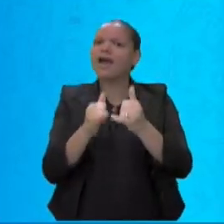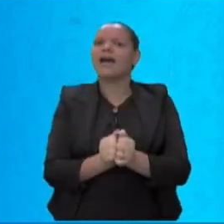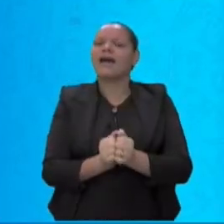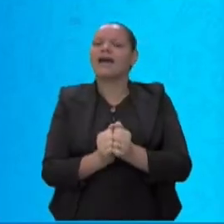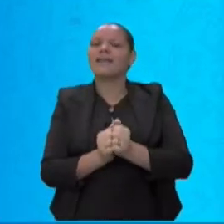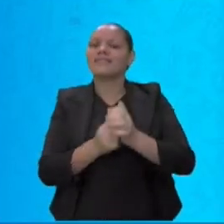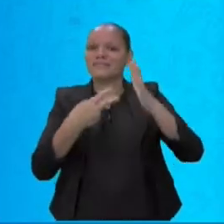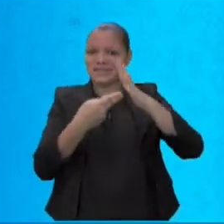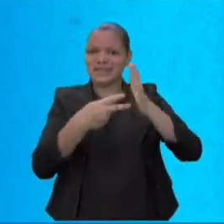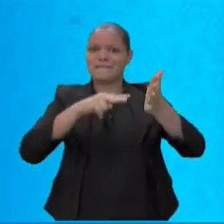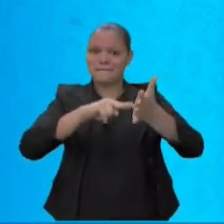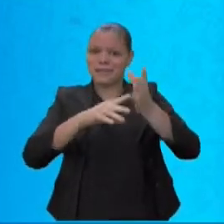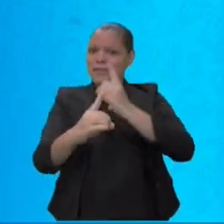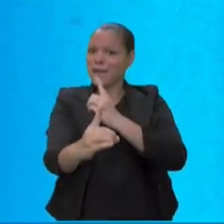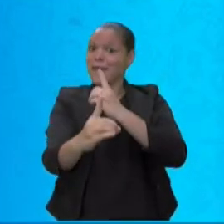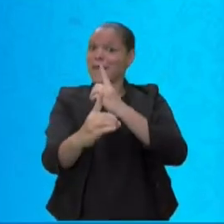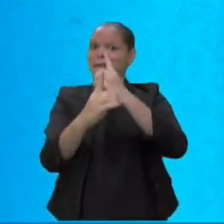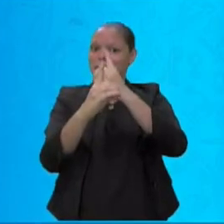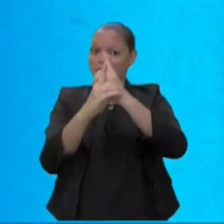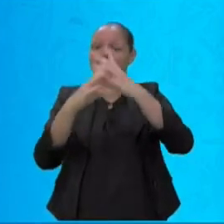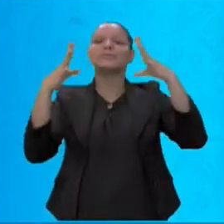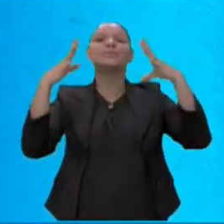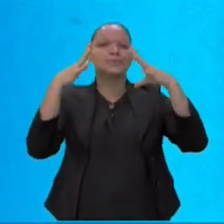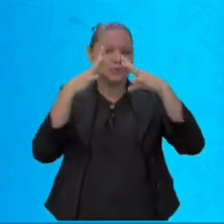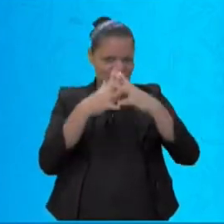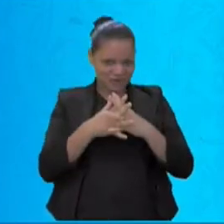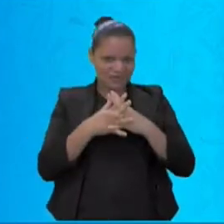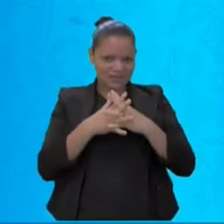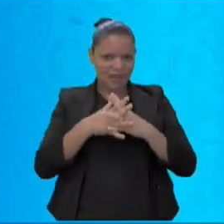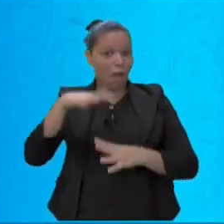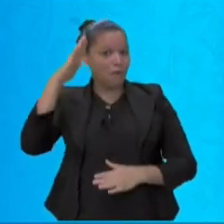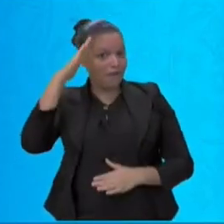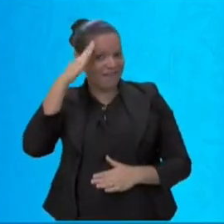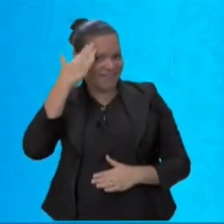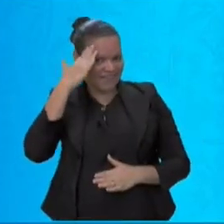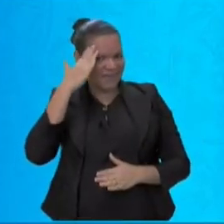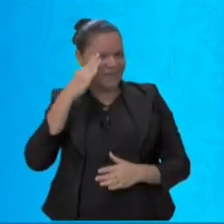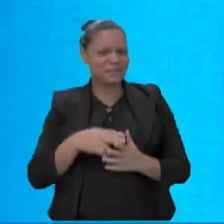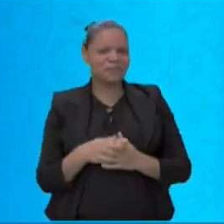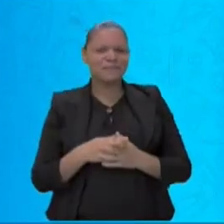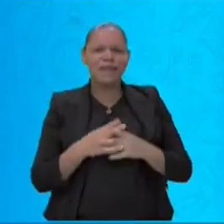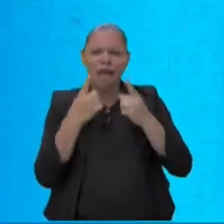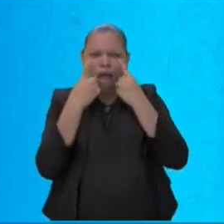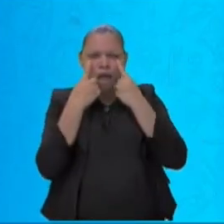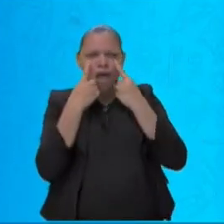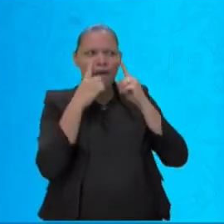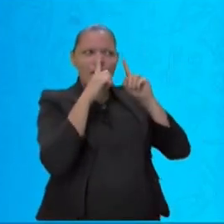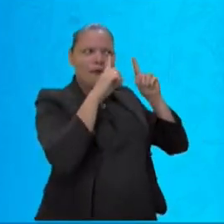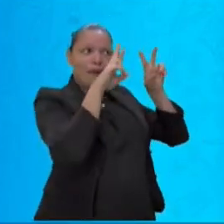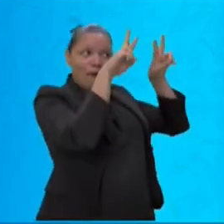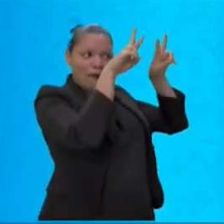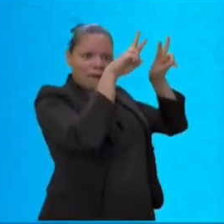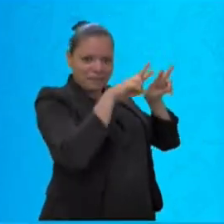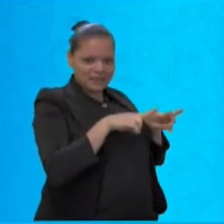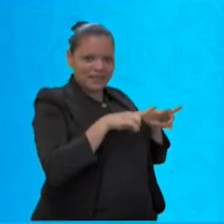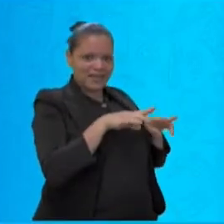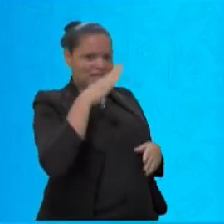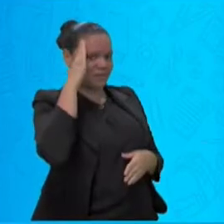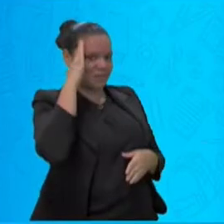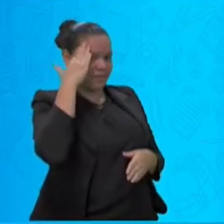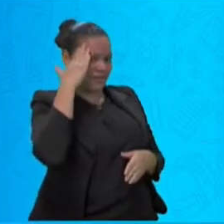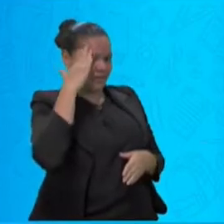de encontro consonantal. Observe as palavras abaixo para a gente entender melhor.